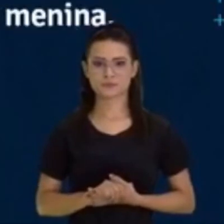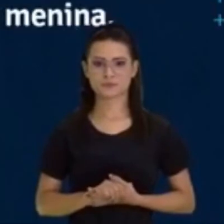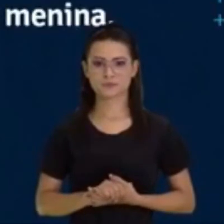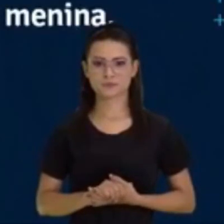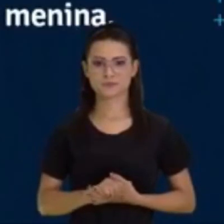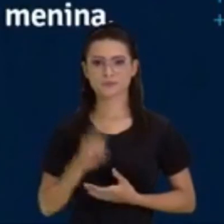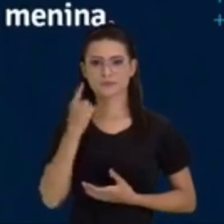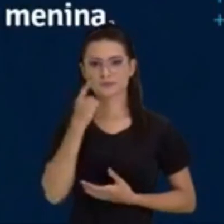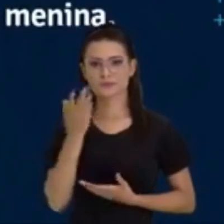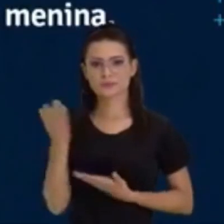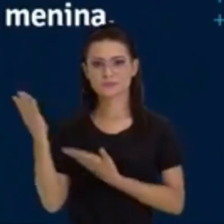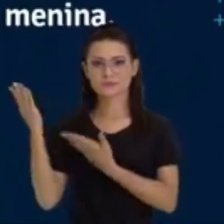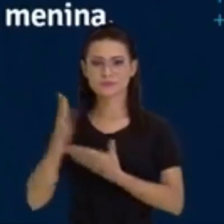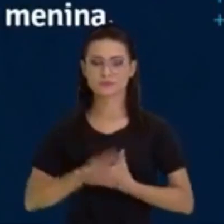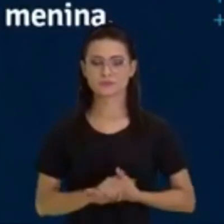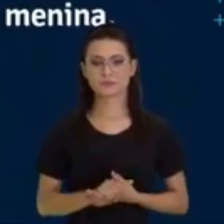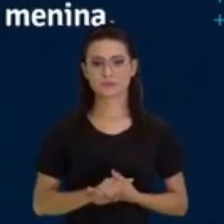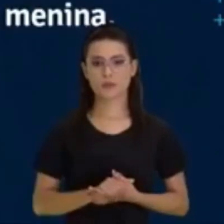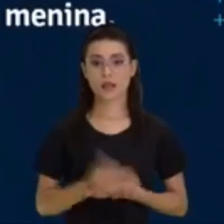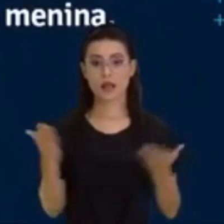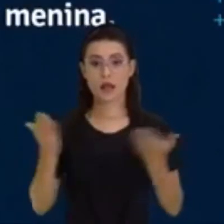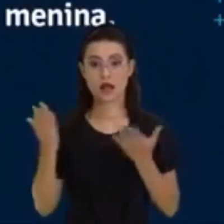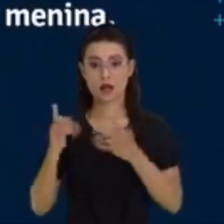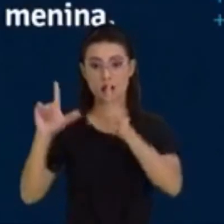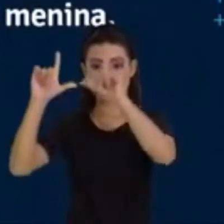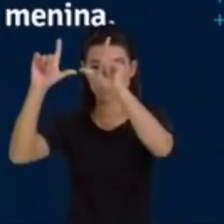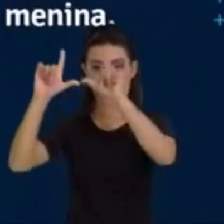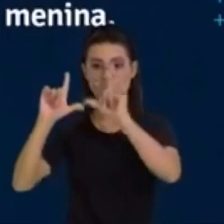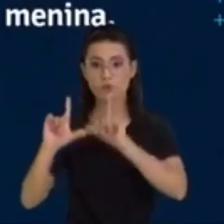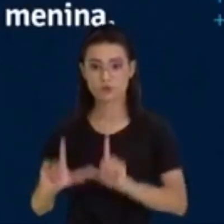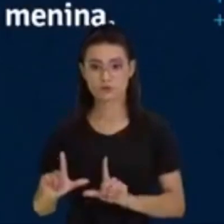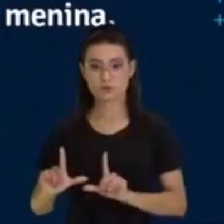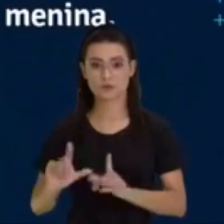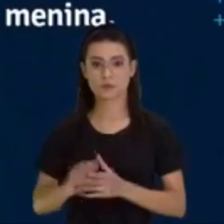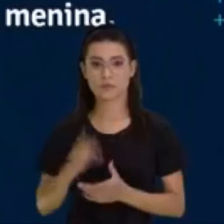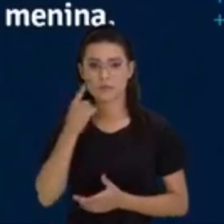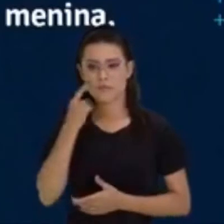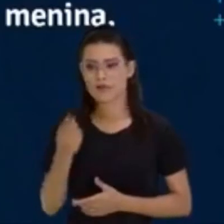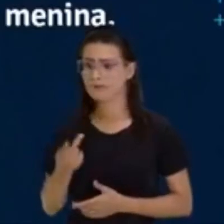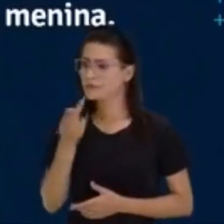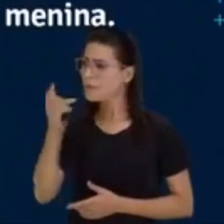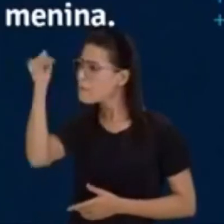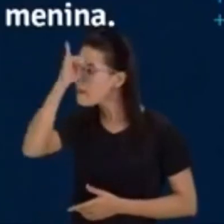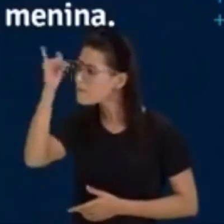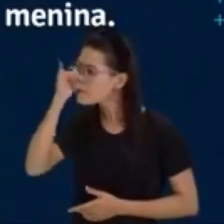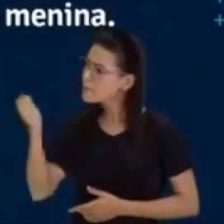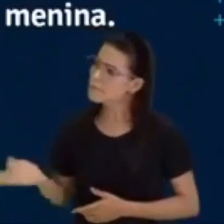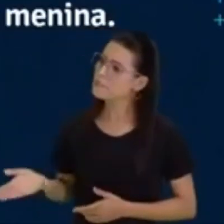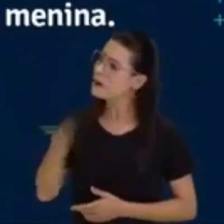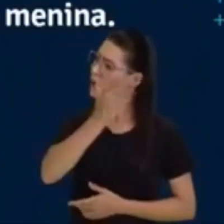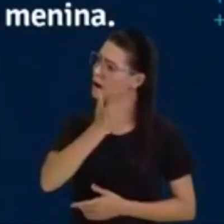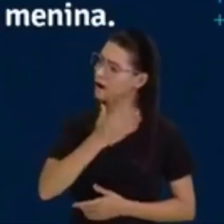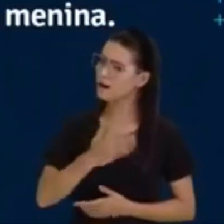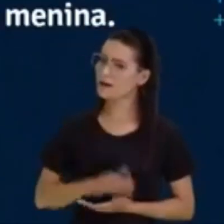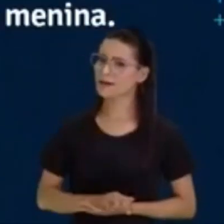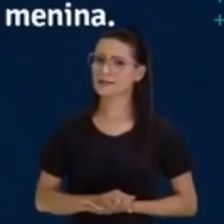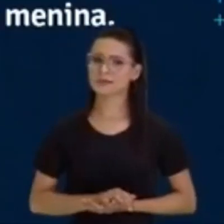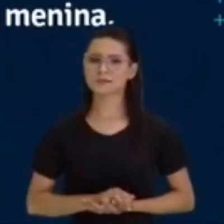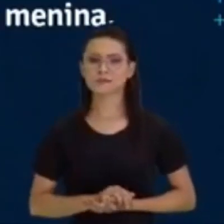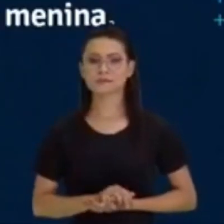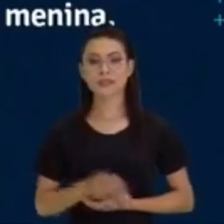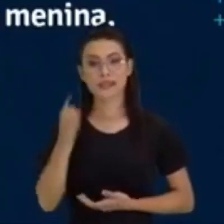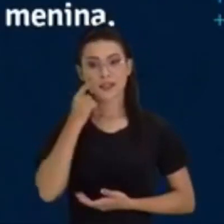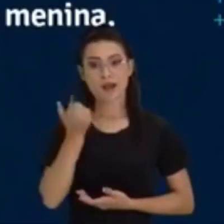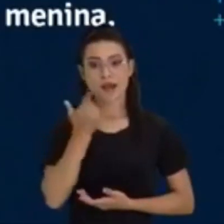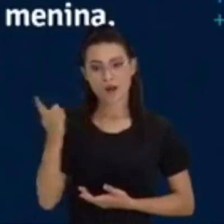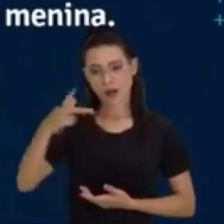Podemos ir para o próximo? No quadrinho de baixo, açaí diz não fica patetando, pequena! Nessa situação, o